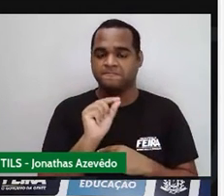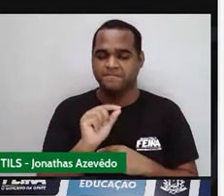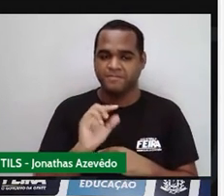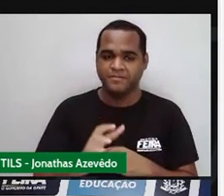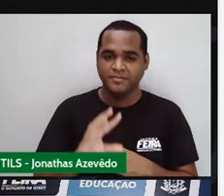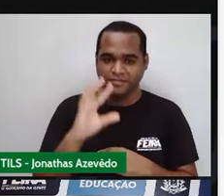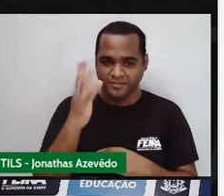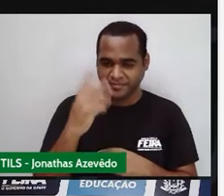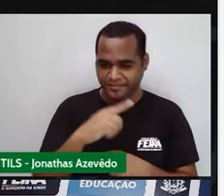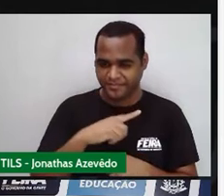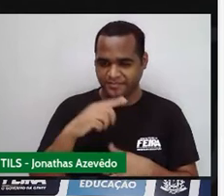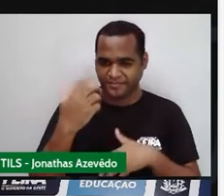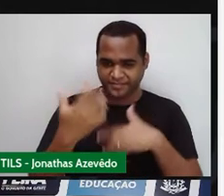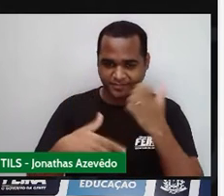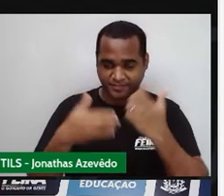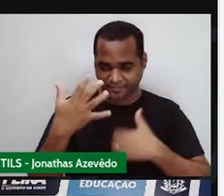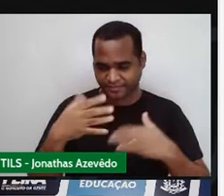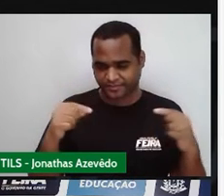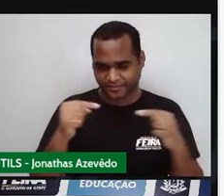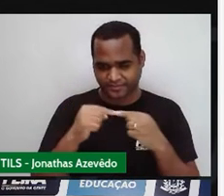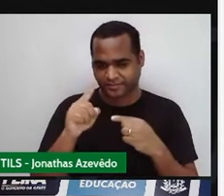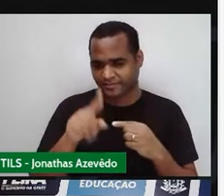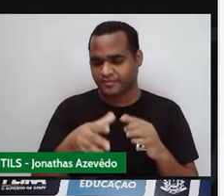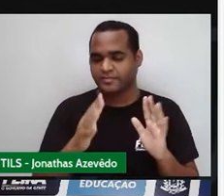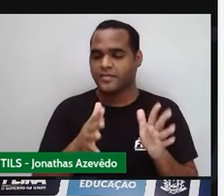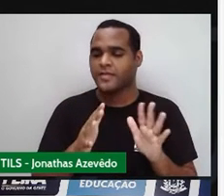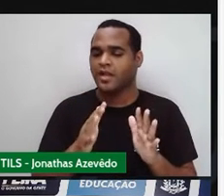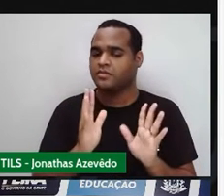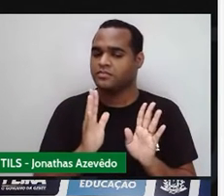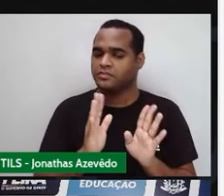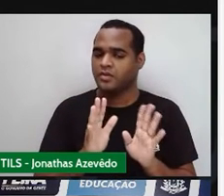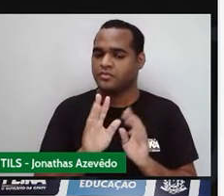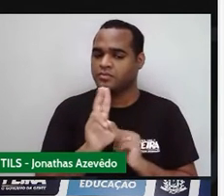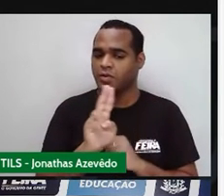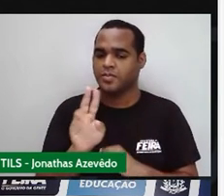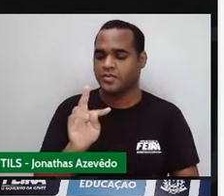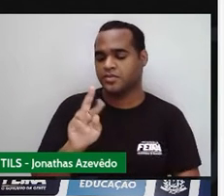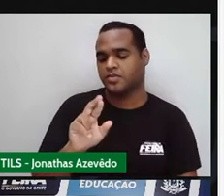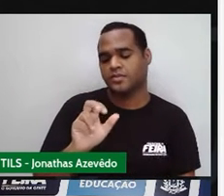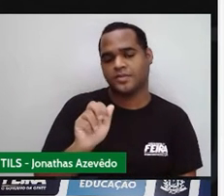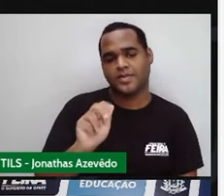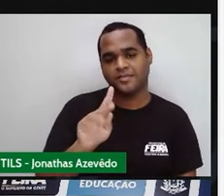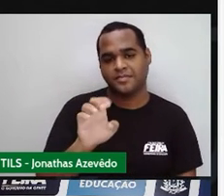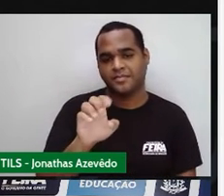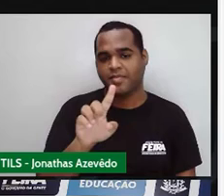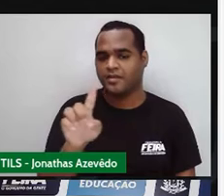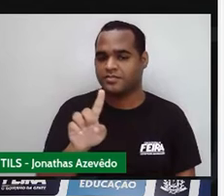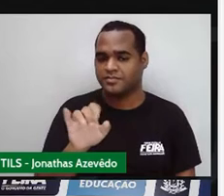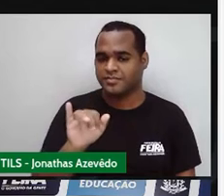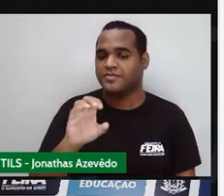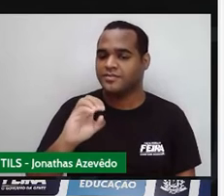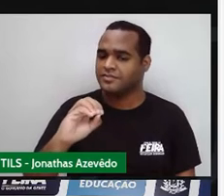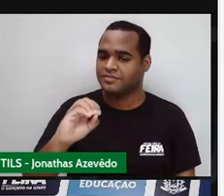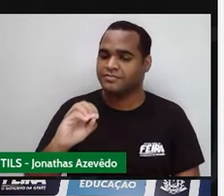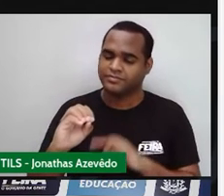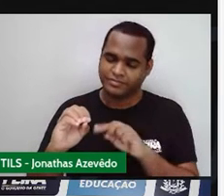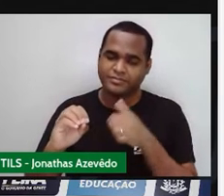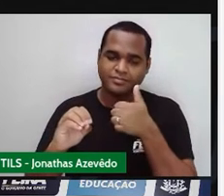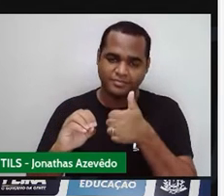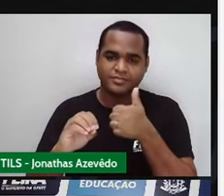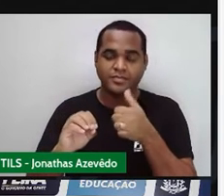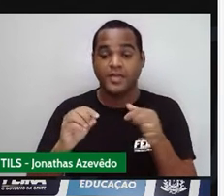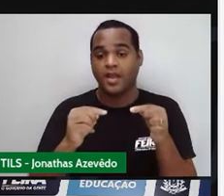aquele quadrilátero que a gente chama de trapézio, tá bom? Então, esse é o